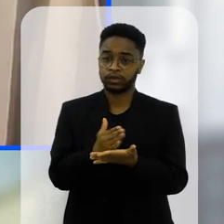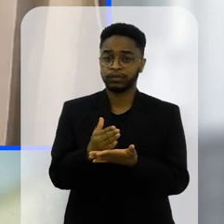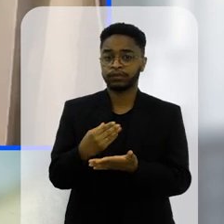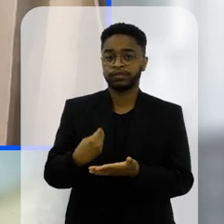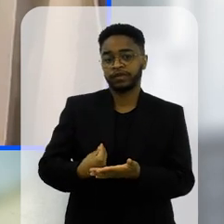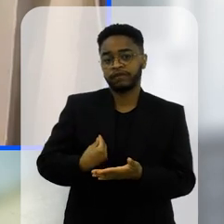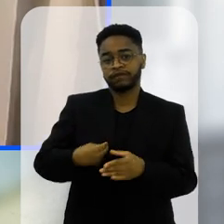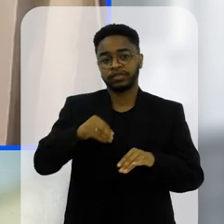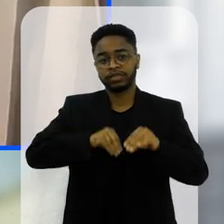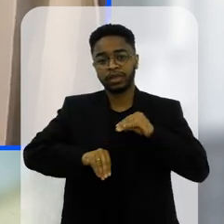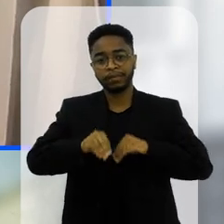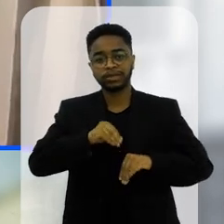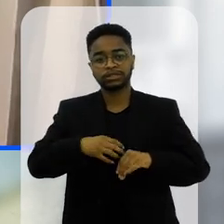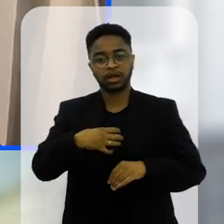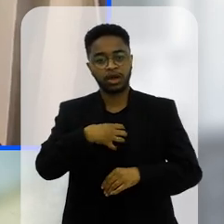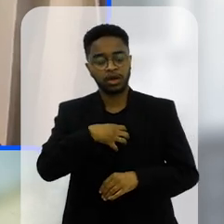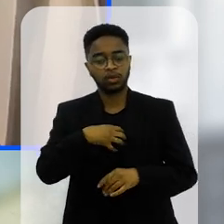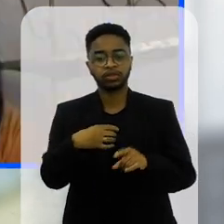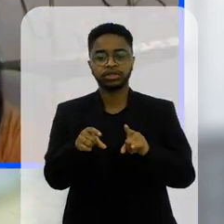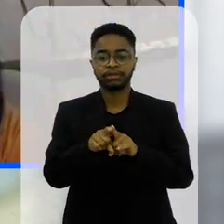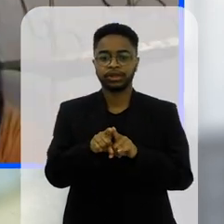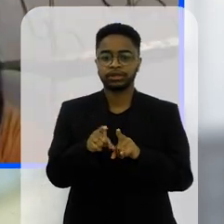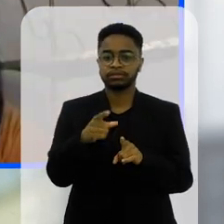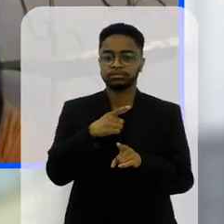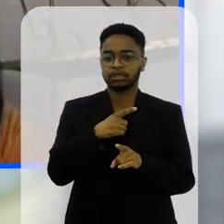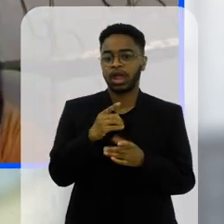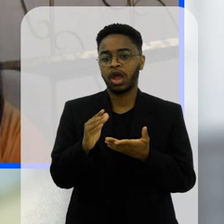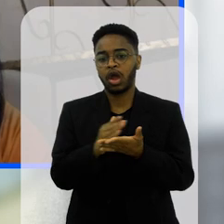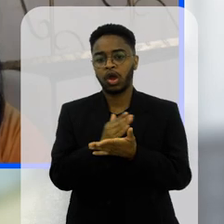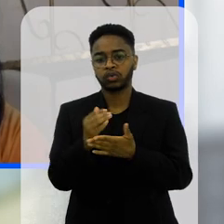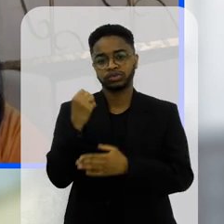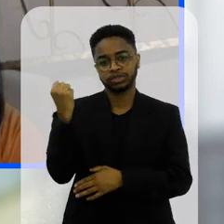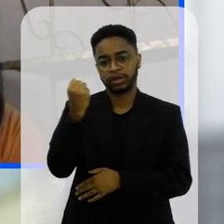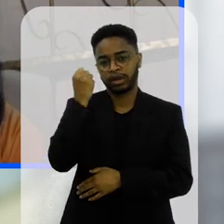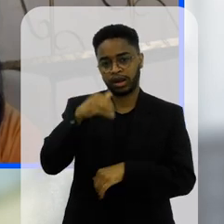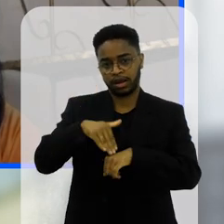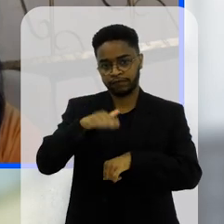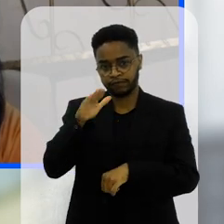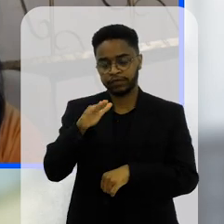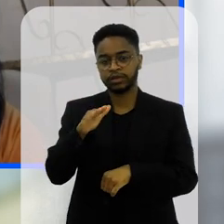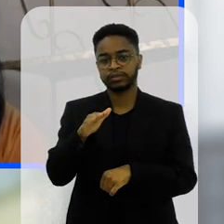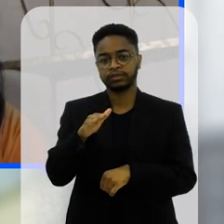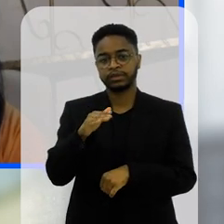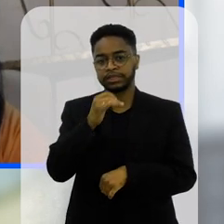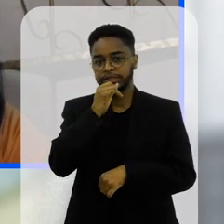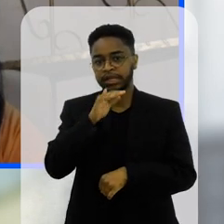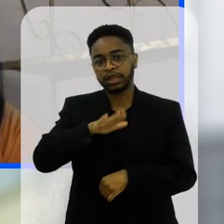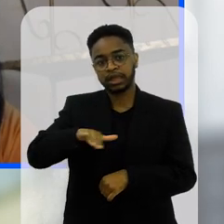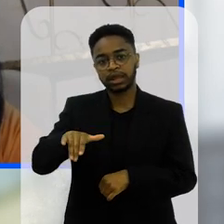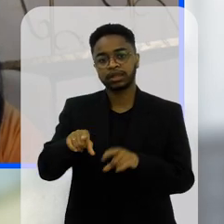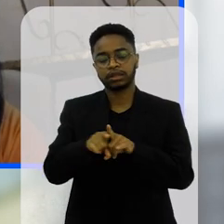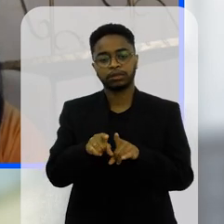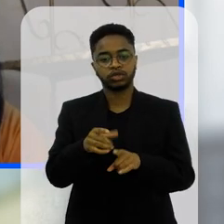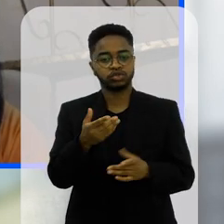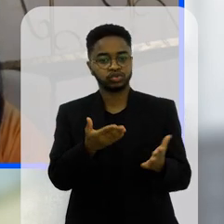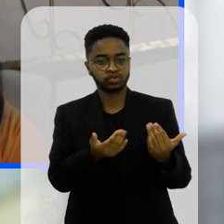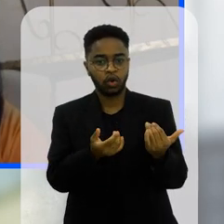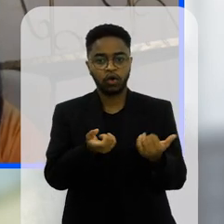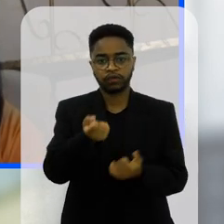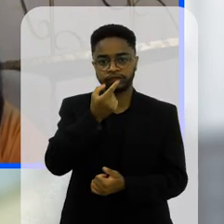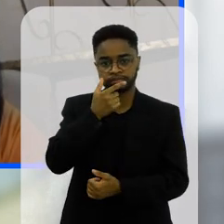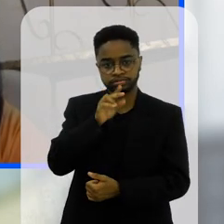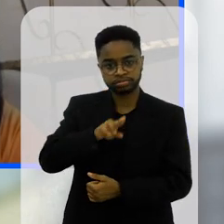passando por situações de depressão né a gente tem até casos mais graves né de crianças e jovens que tomam